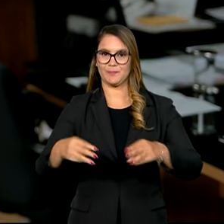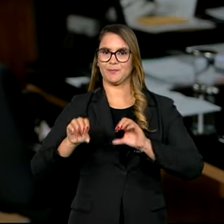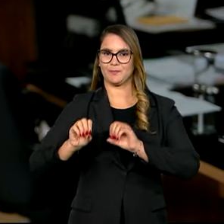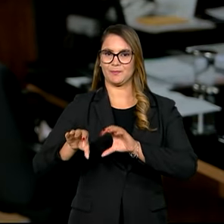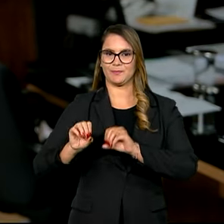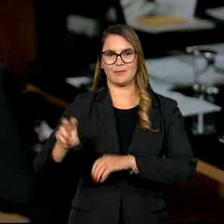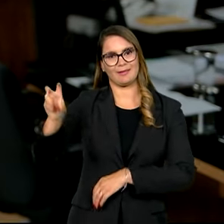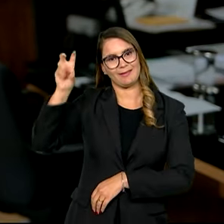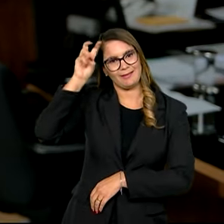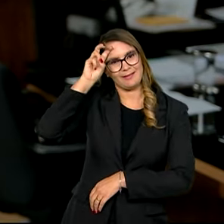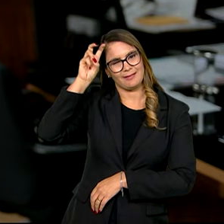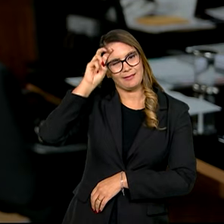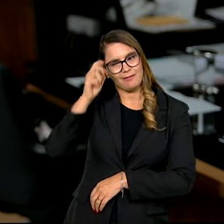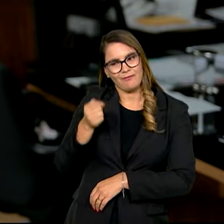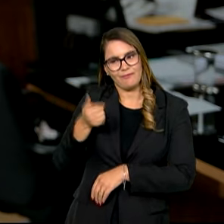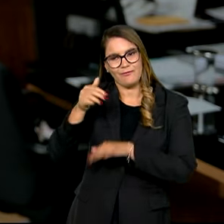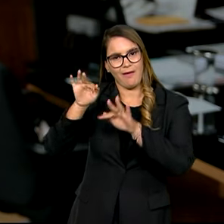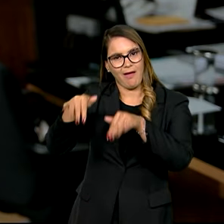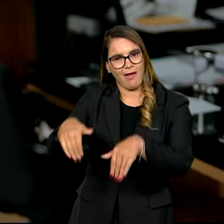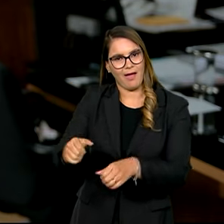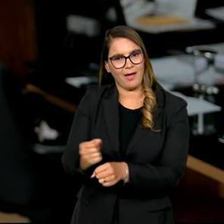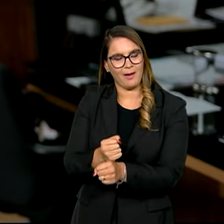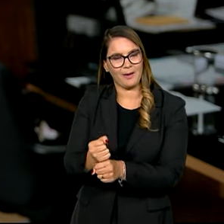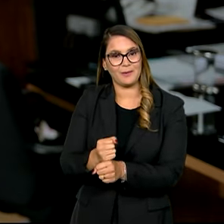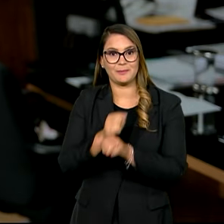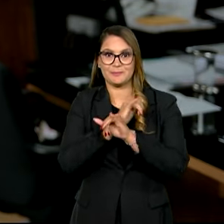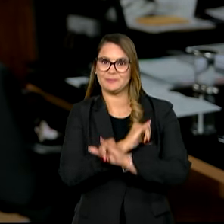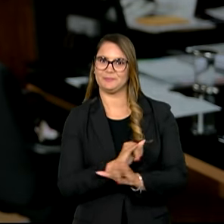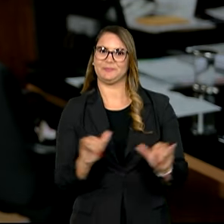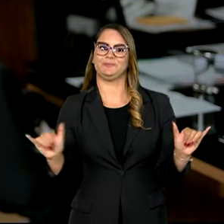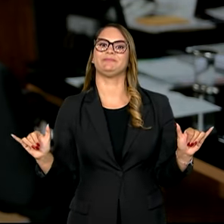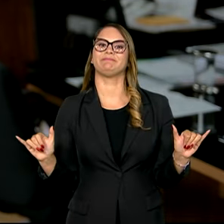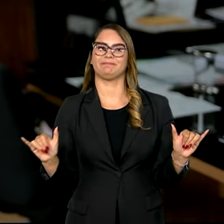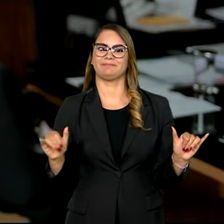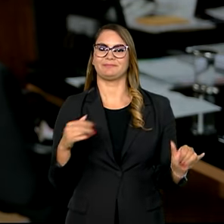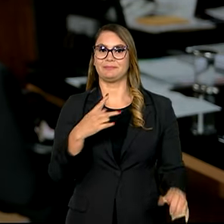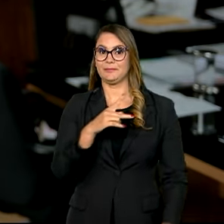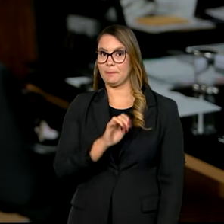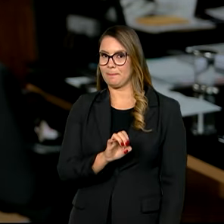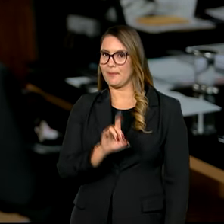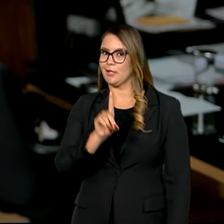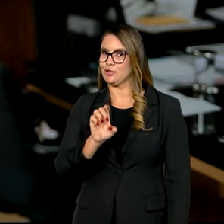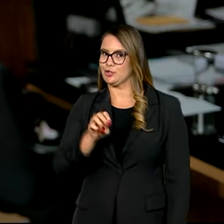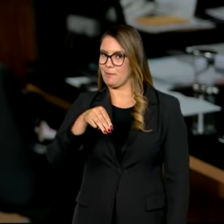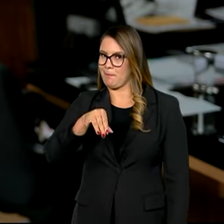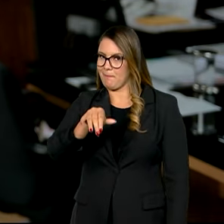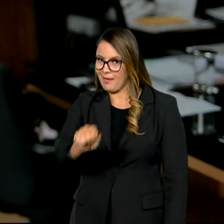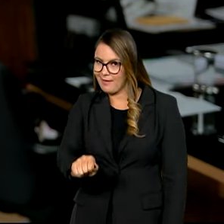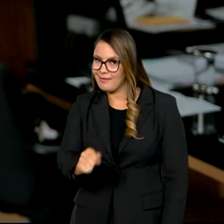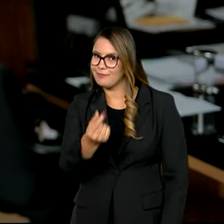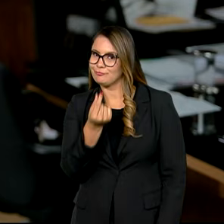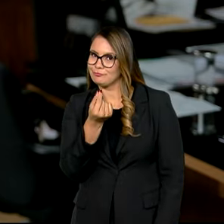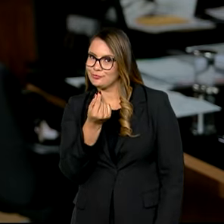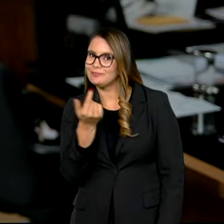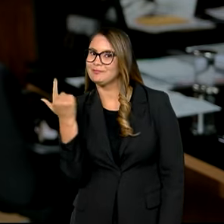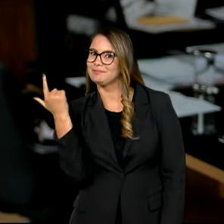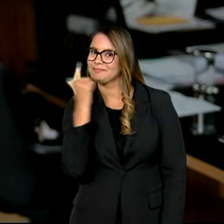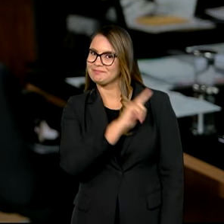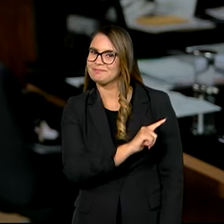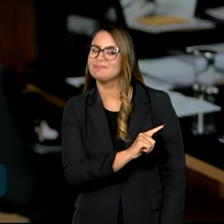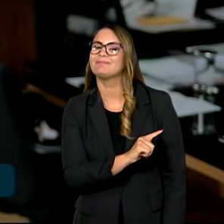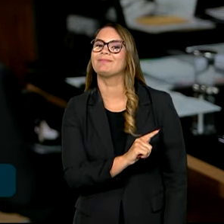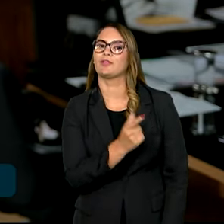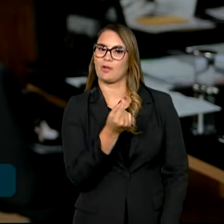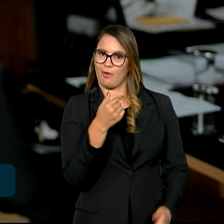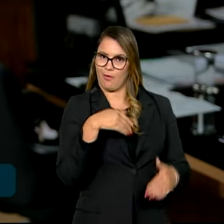quinta-feira, final de ano, para dar uma grande notícia. O Pé de Meia do ensino médio está chegando e o dinheiro já está na